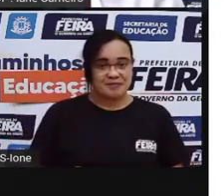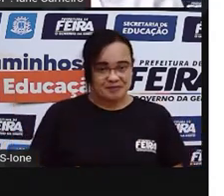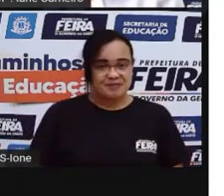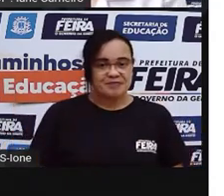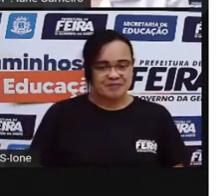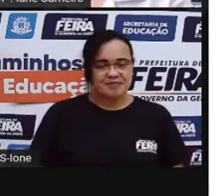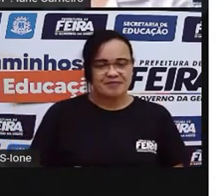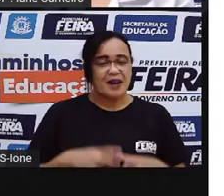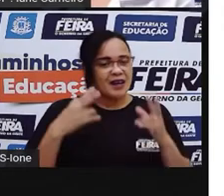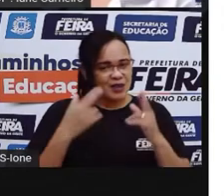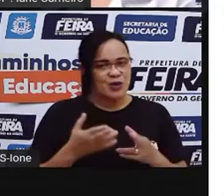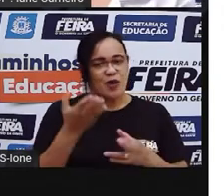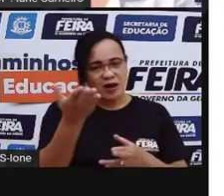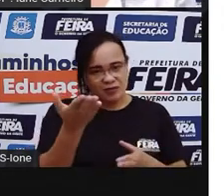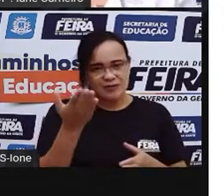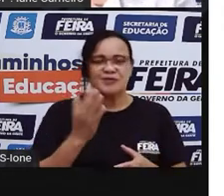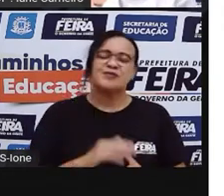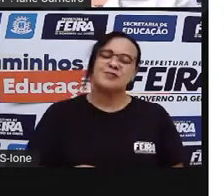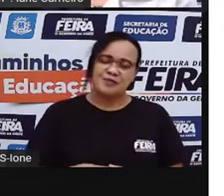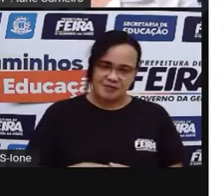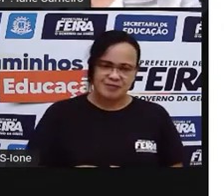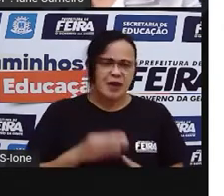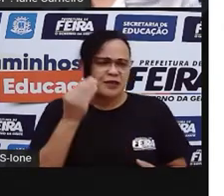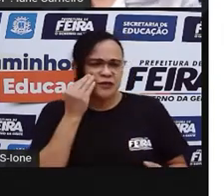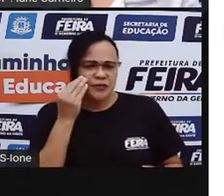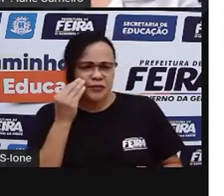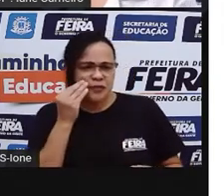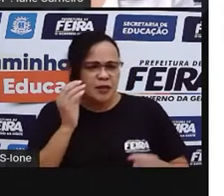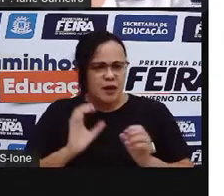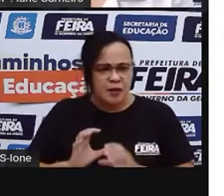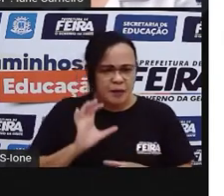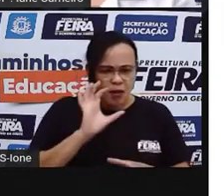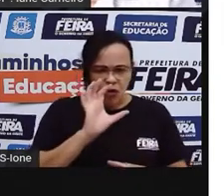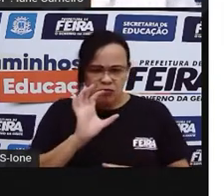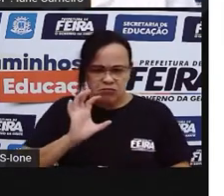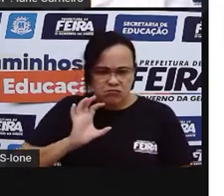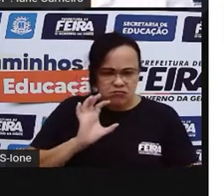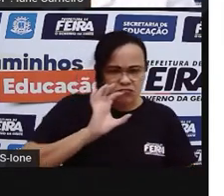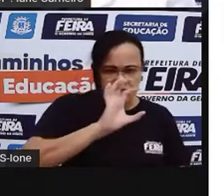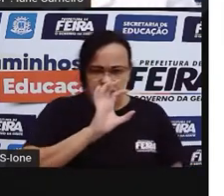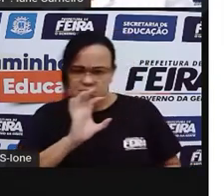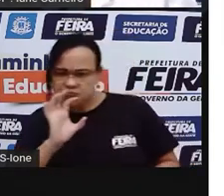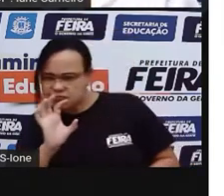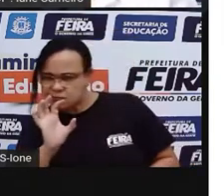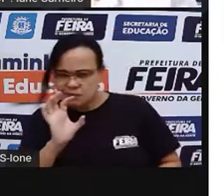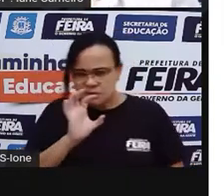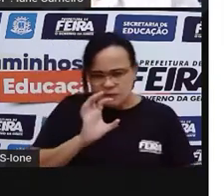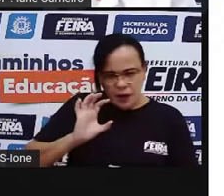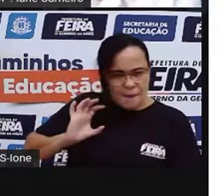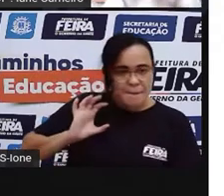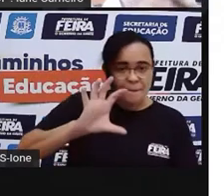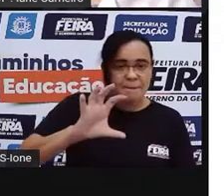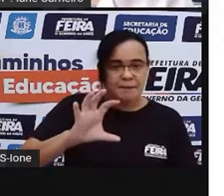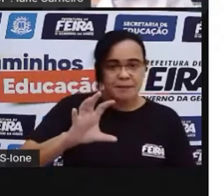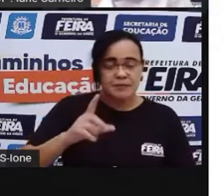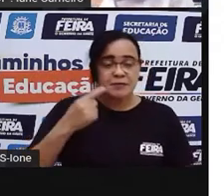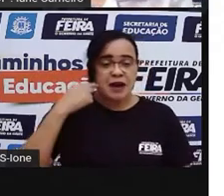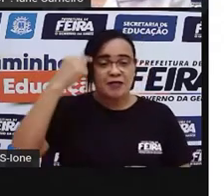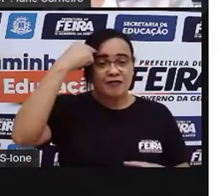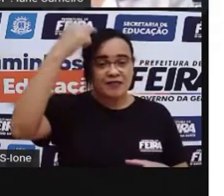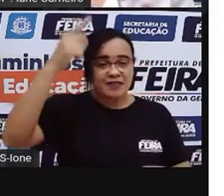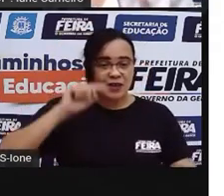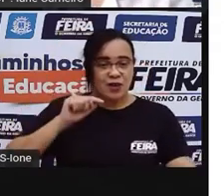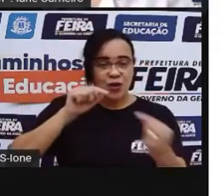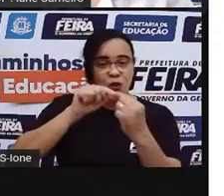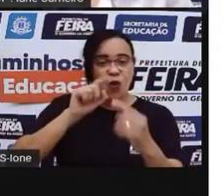pinos do boliche realmente. E aí vocês vão pintando, jogar a bola, lança a bola, né? A uma distância. E o objetivo é ver quem consegue